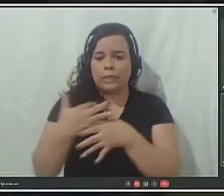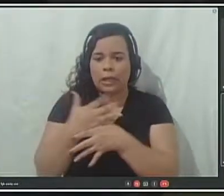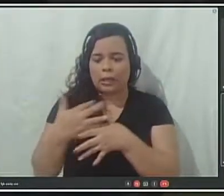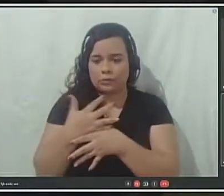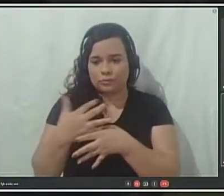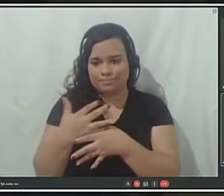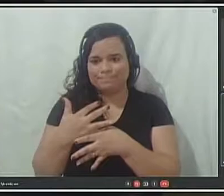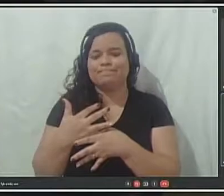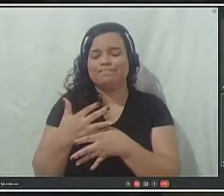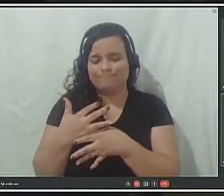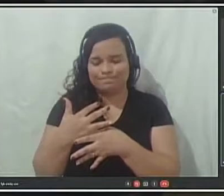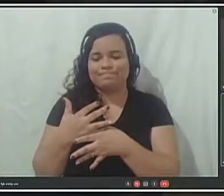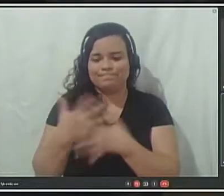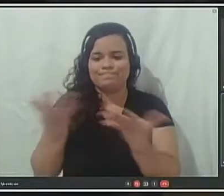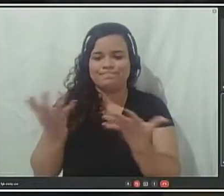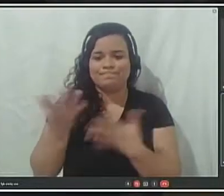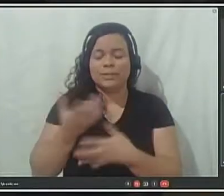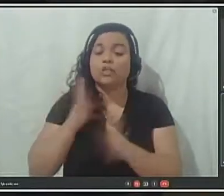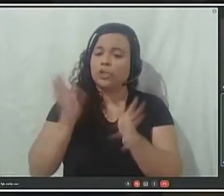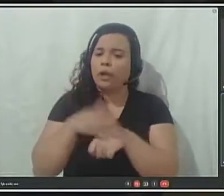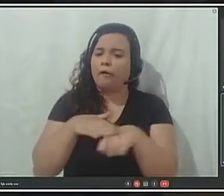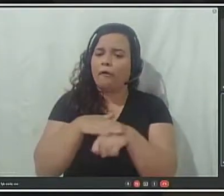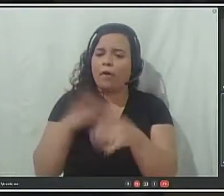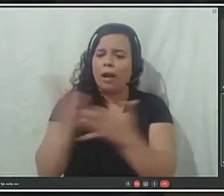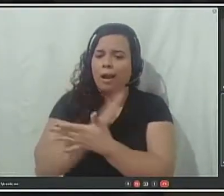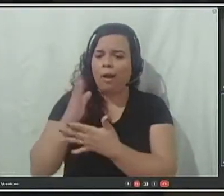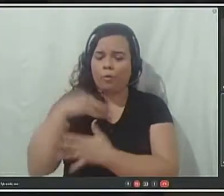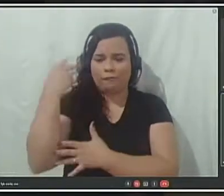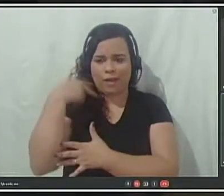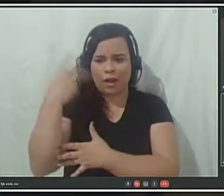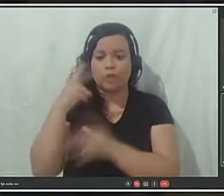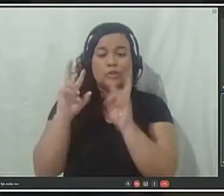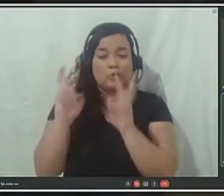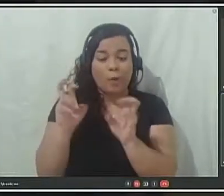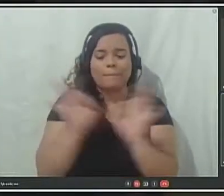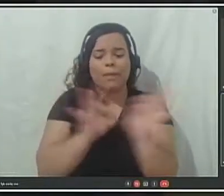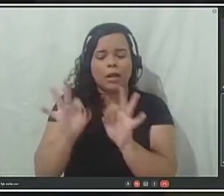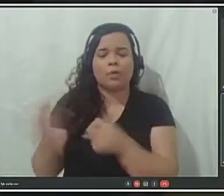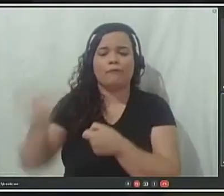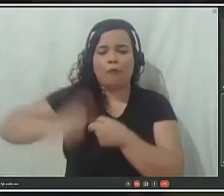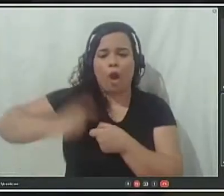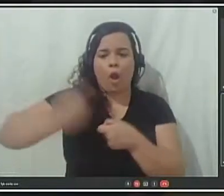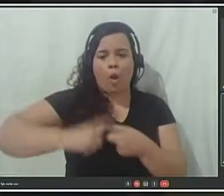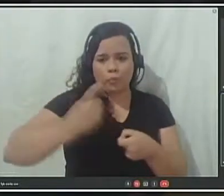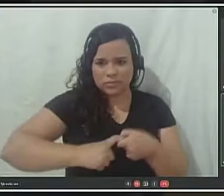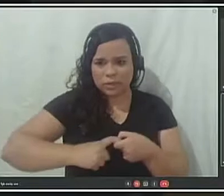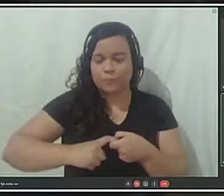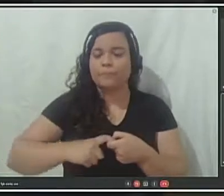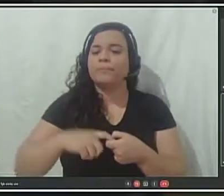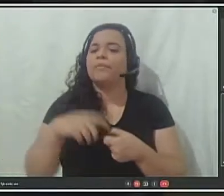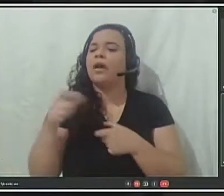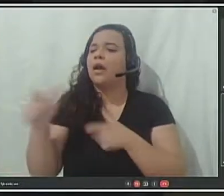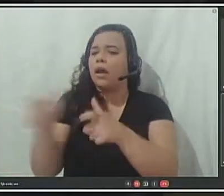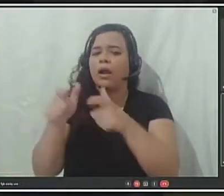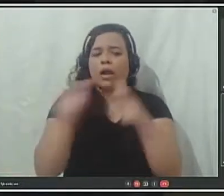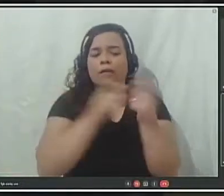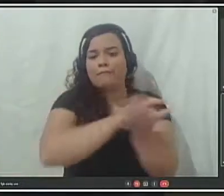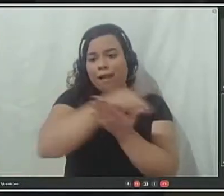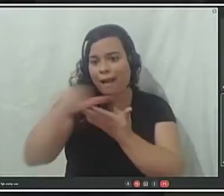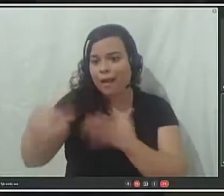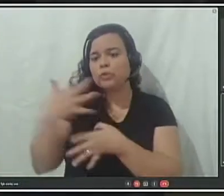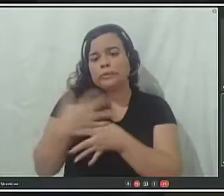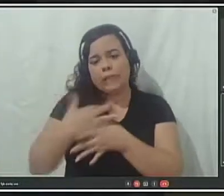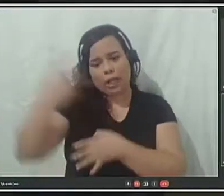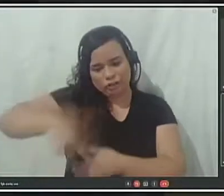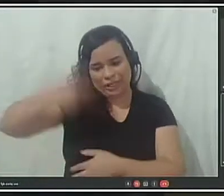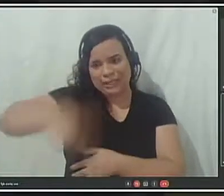discutindo com alguns vereadores sobre o plano diretor. Em várias regiões da nossa cidade